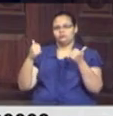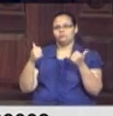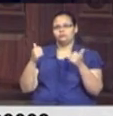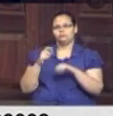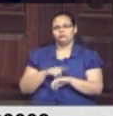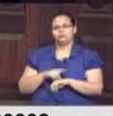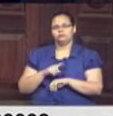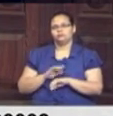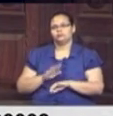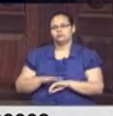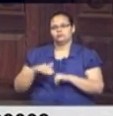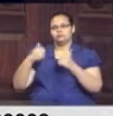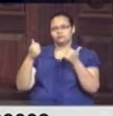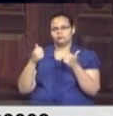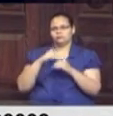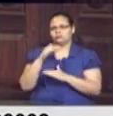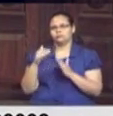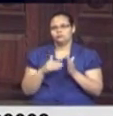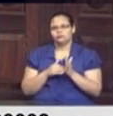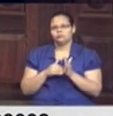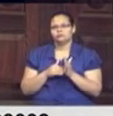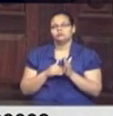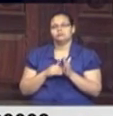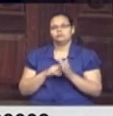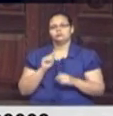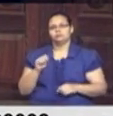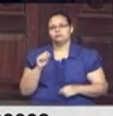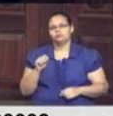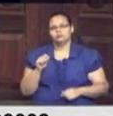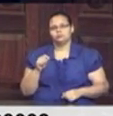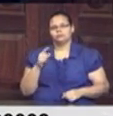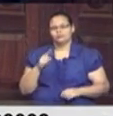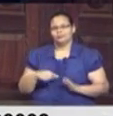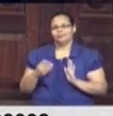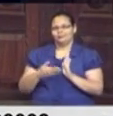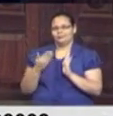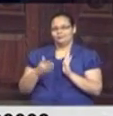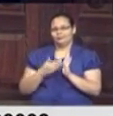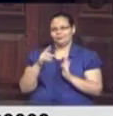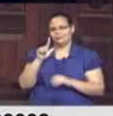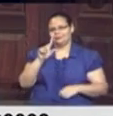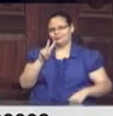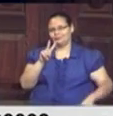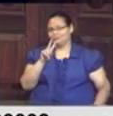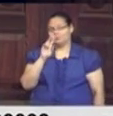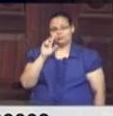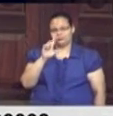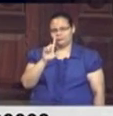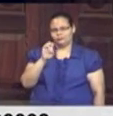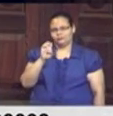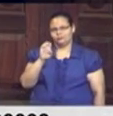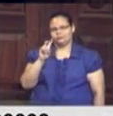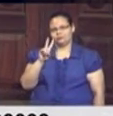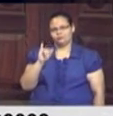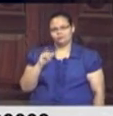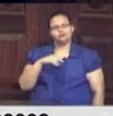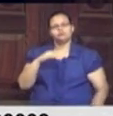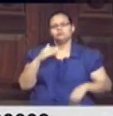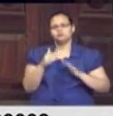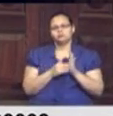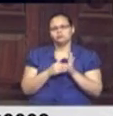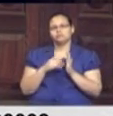melhores, senhor Joaquim Levi, e todos aqueles que rezam na cartilha de Levi, e todos aqueles que continuam no poder.